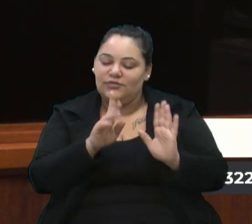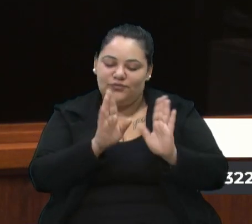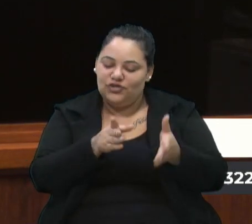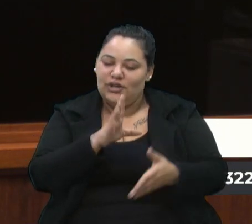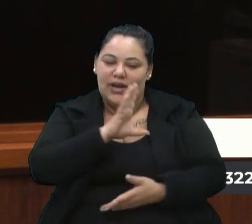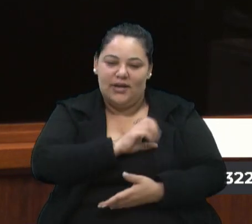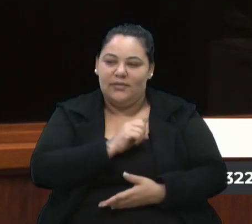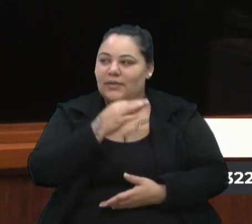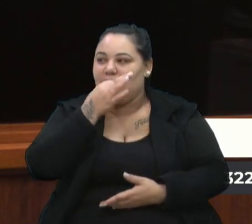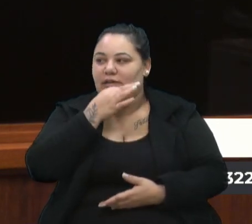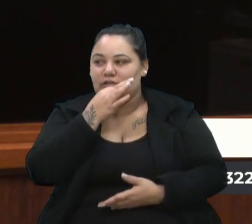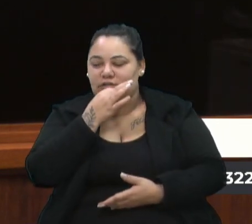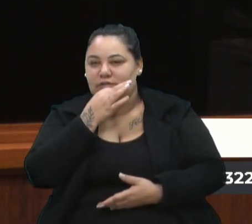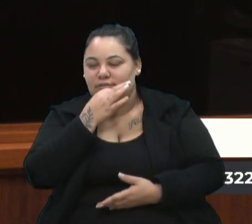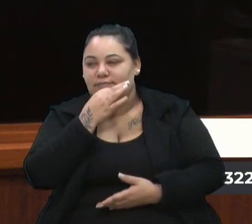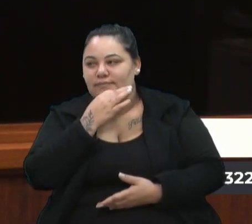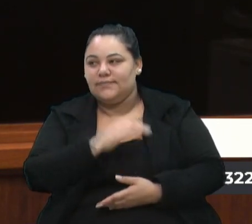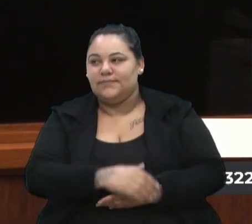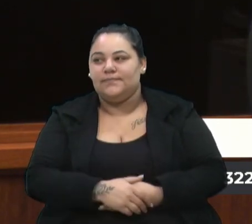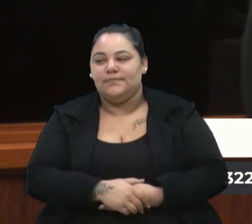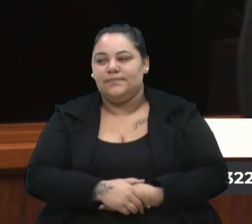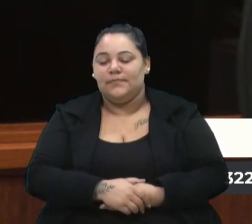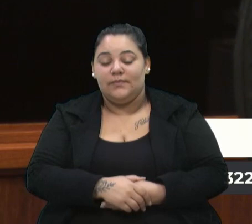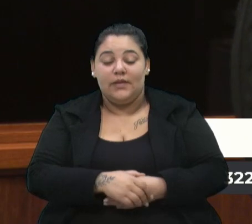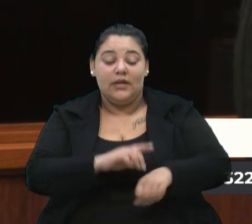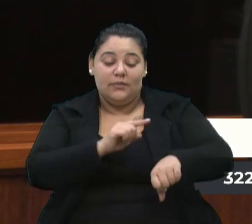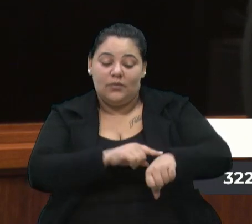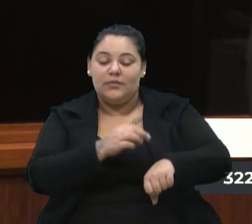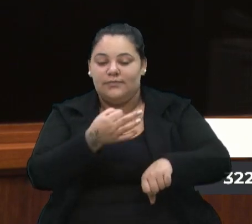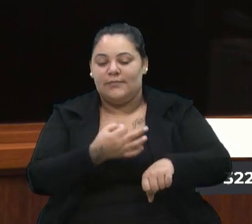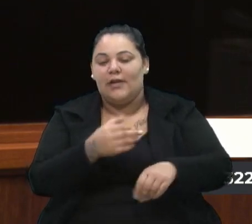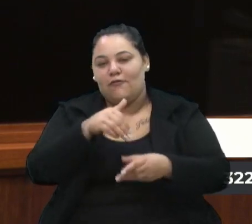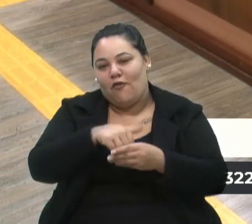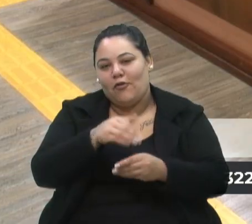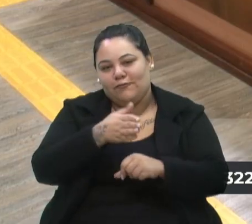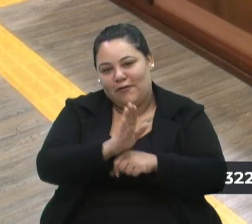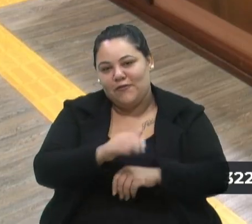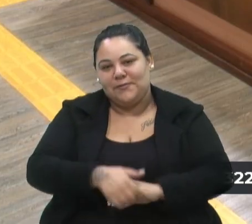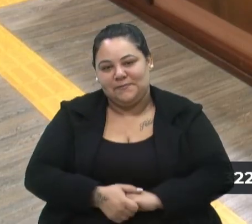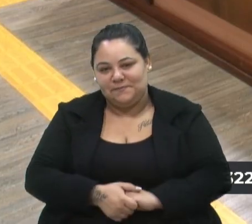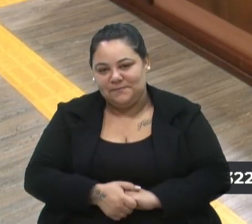como a sua terra natal. No momento certo, votarei favorável.